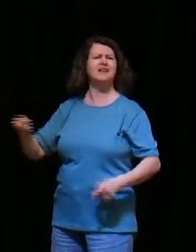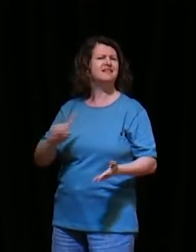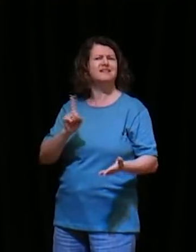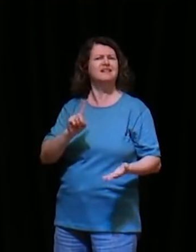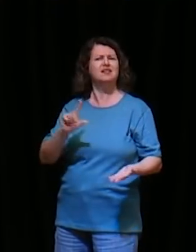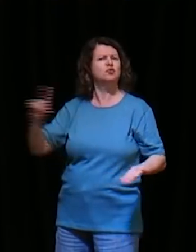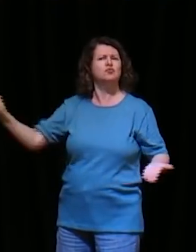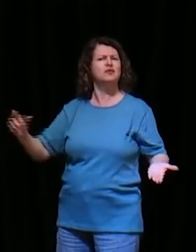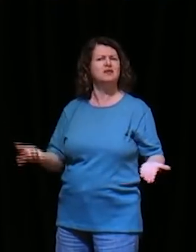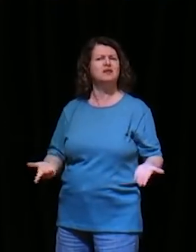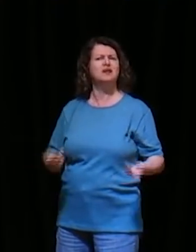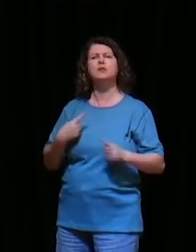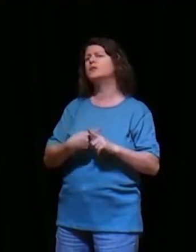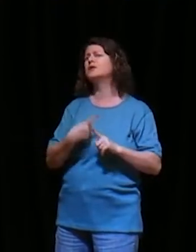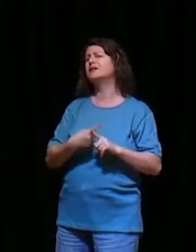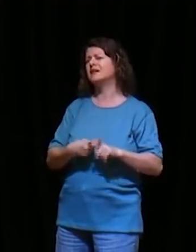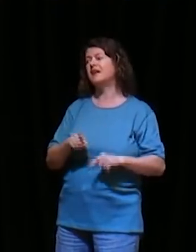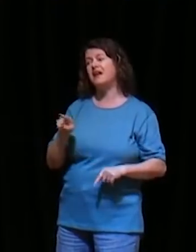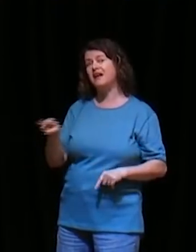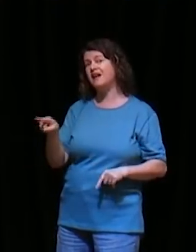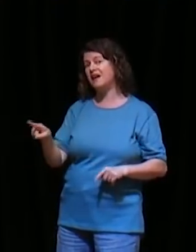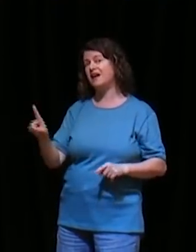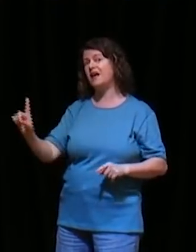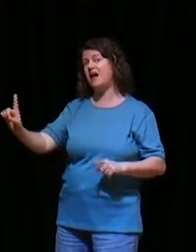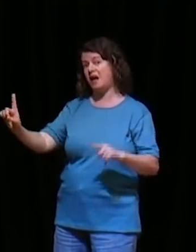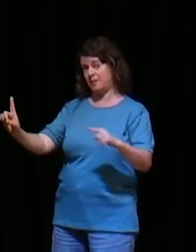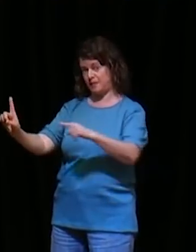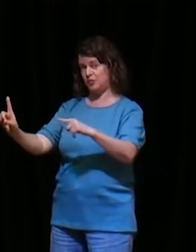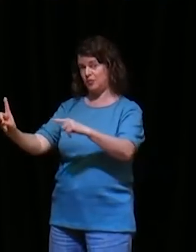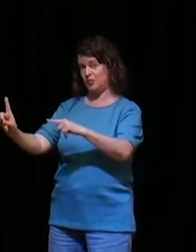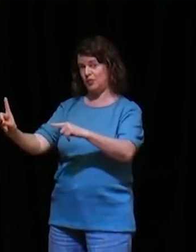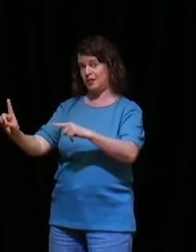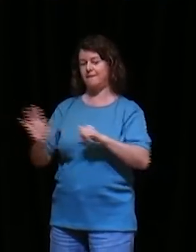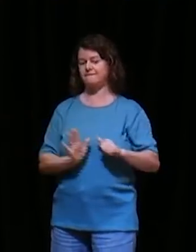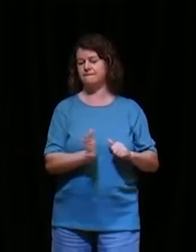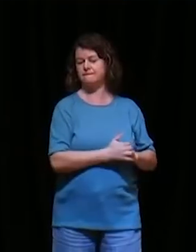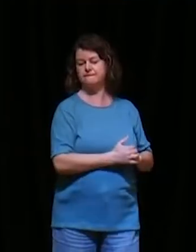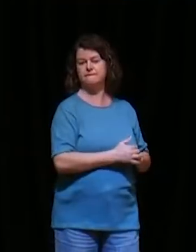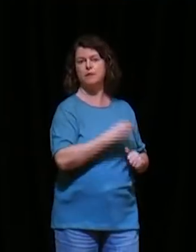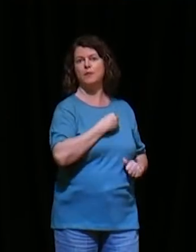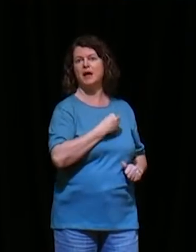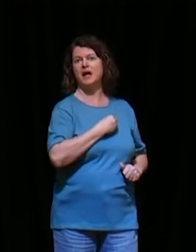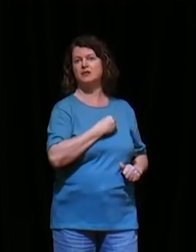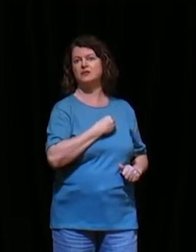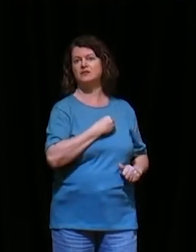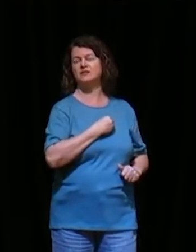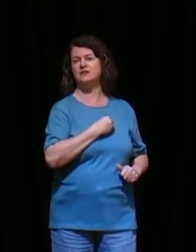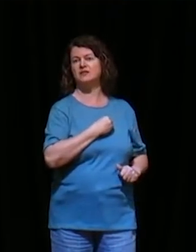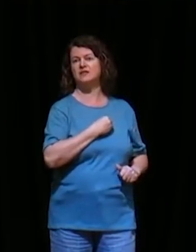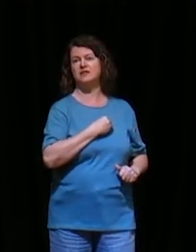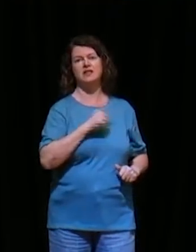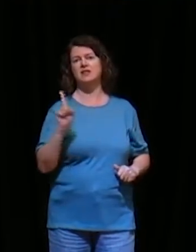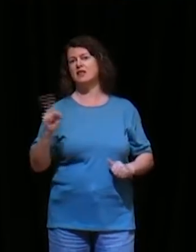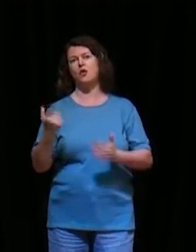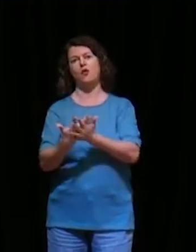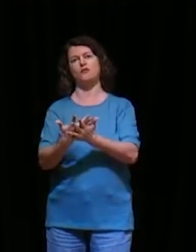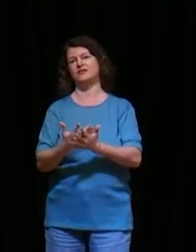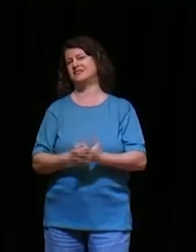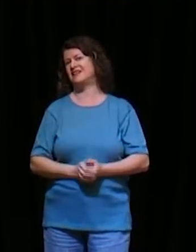porque aquela pessoa, guardava, um pecado secreto, que ela não queria, se libertar, daquele pecado secreto, eu sempre falo para você,